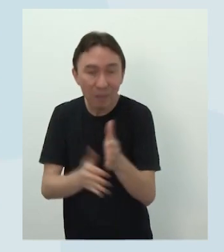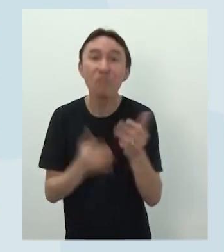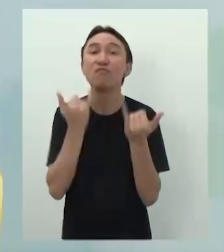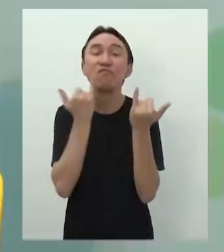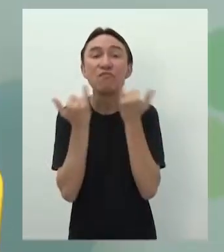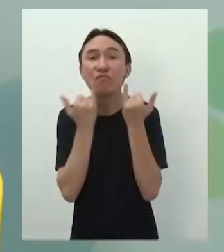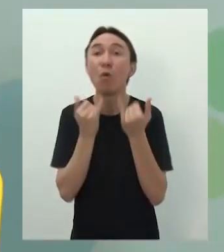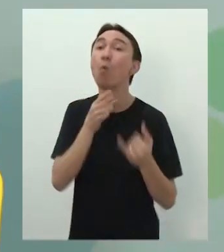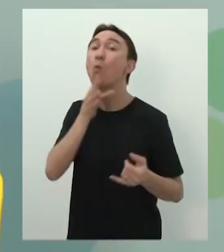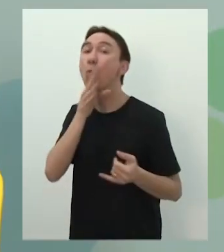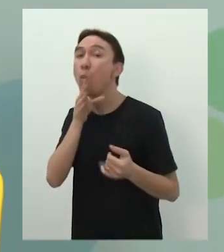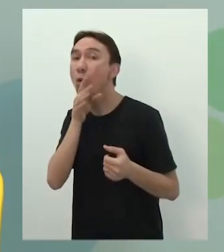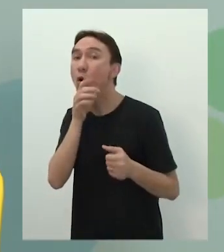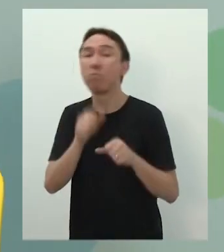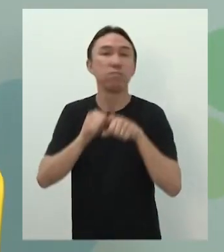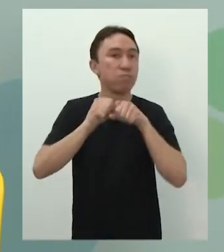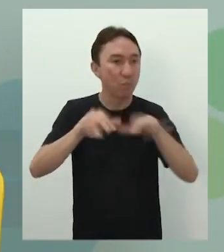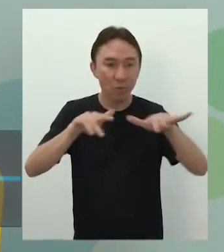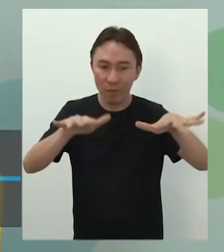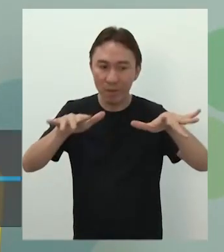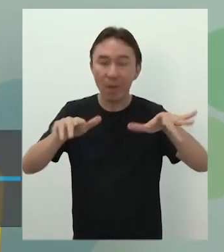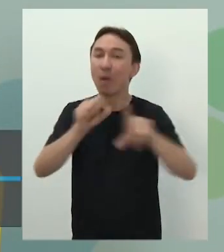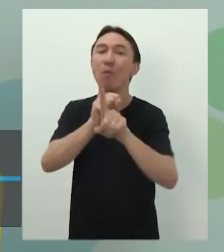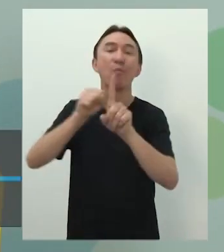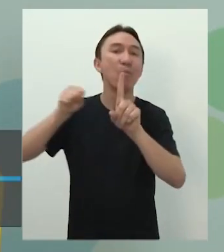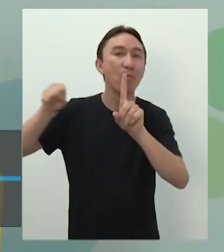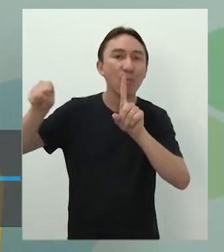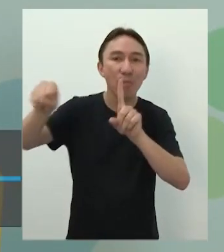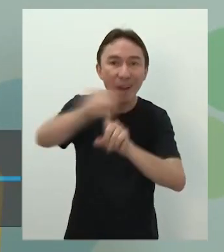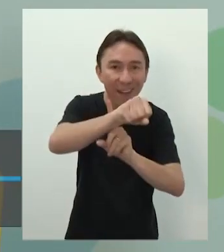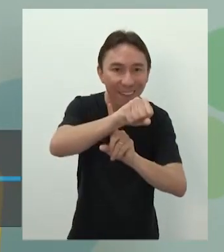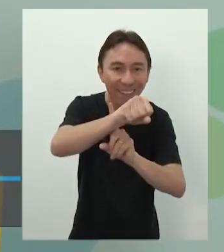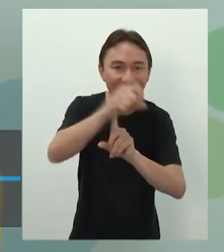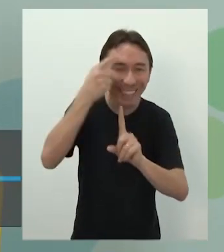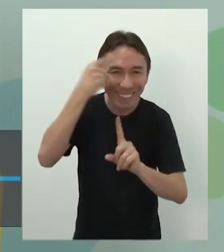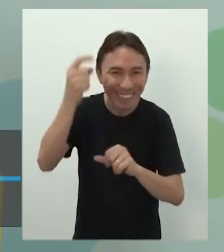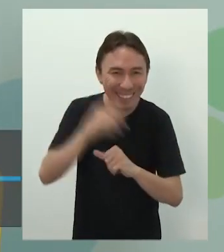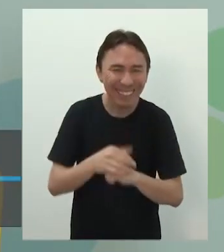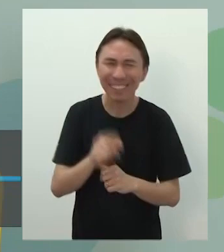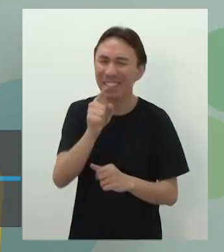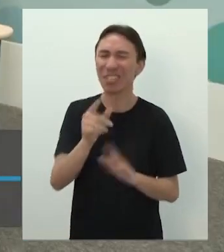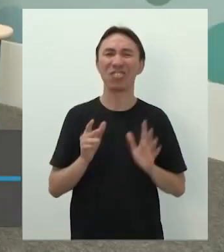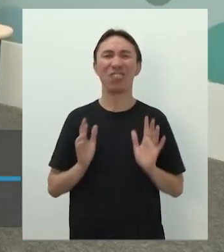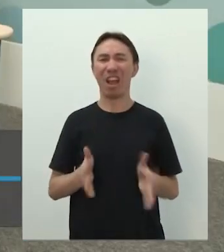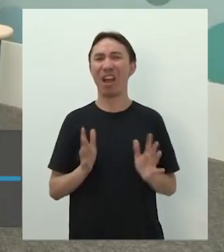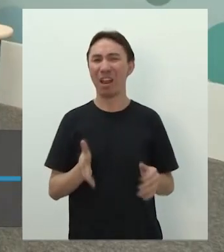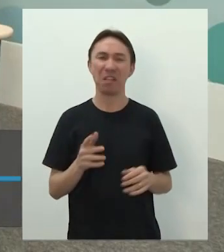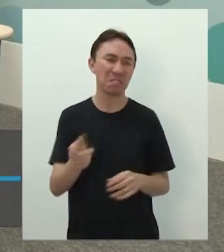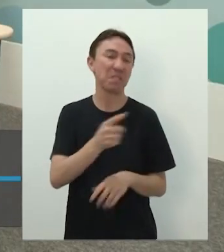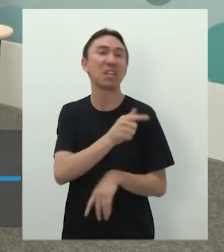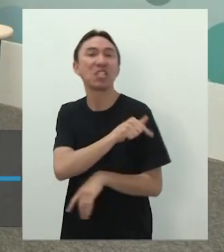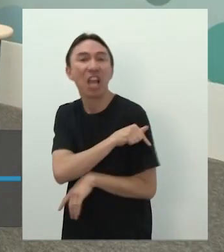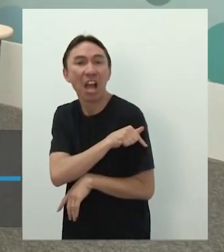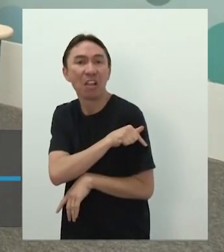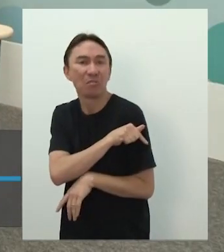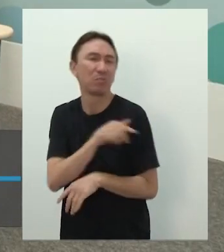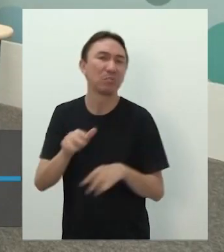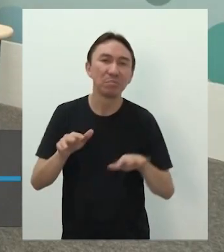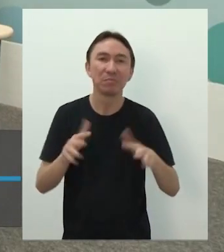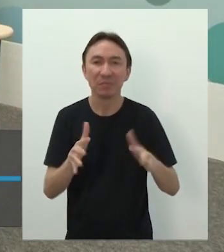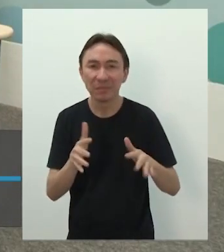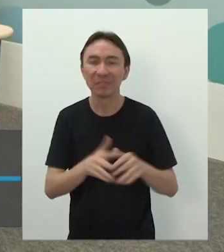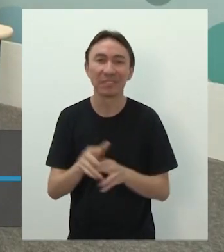informações de caráter geral. Então, basicamente, esses daí vocês já viram desde o sexto, sétimo ano. Narrativo e